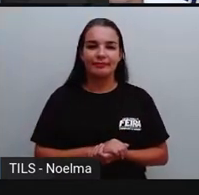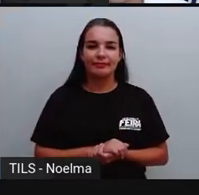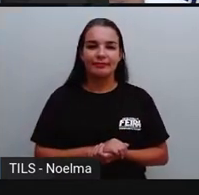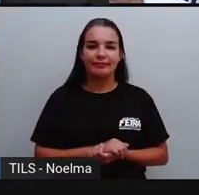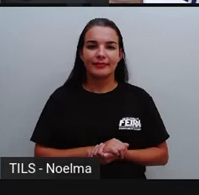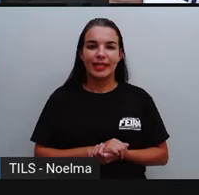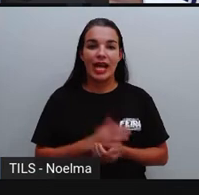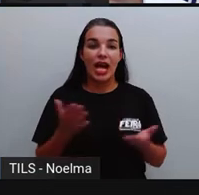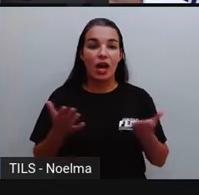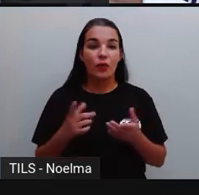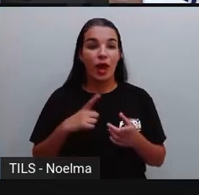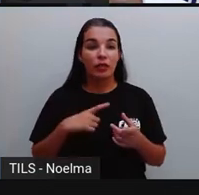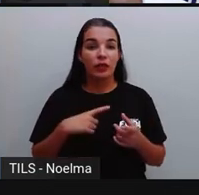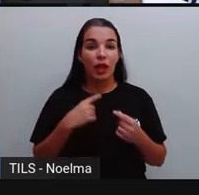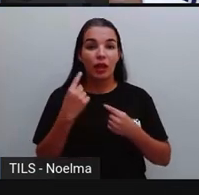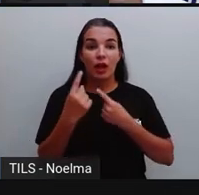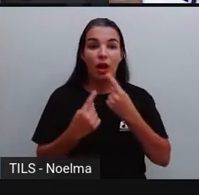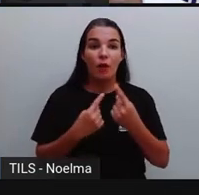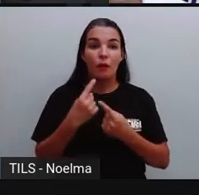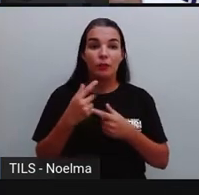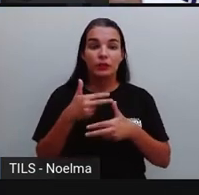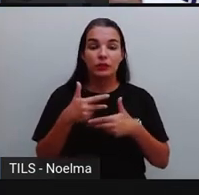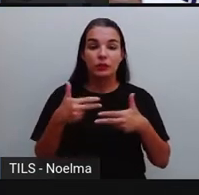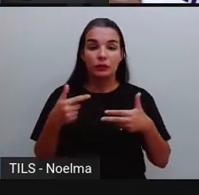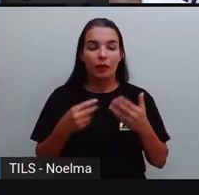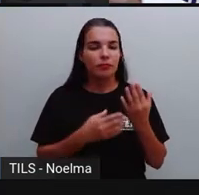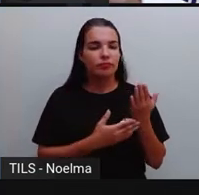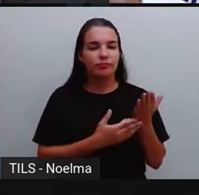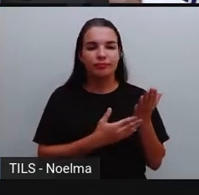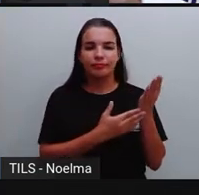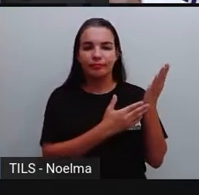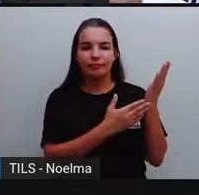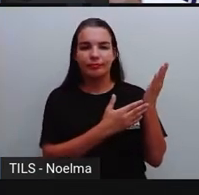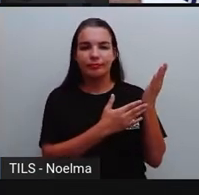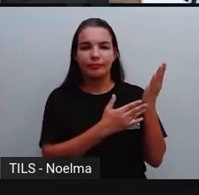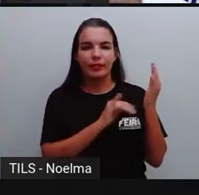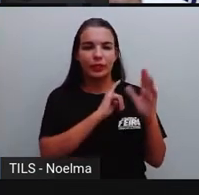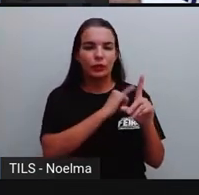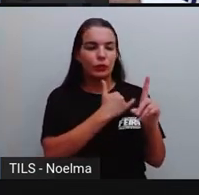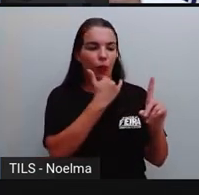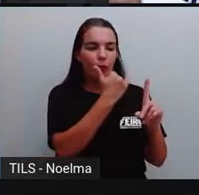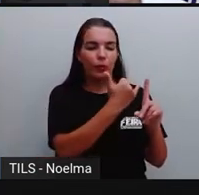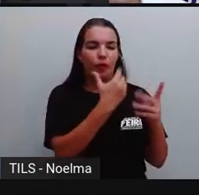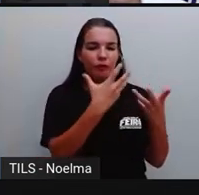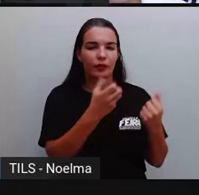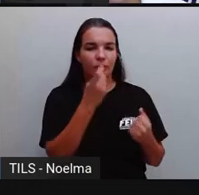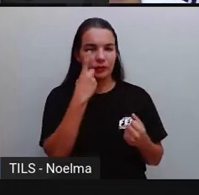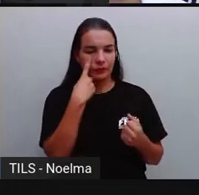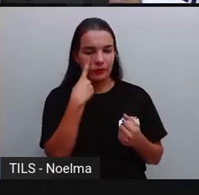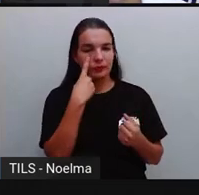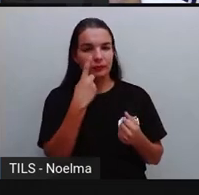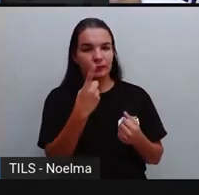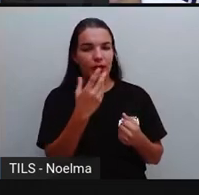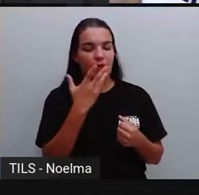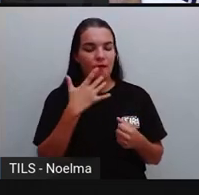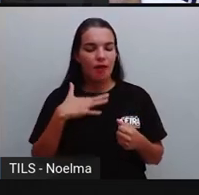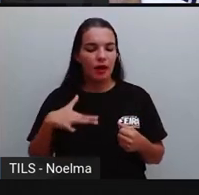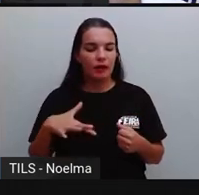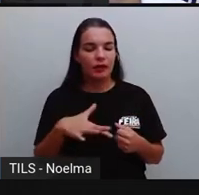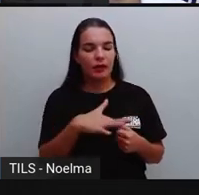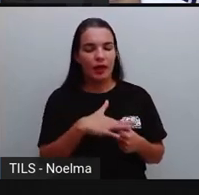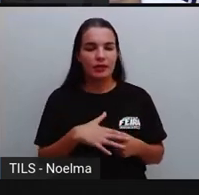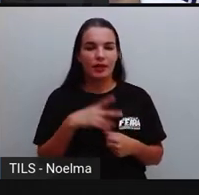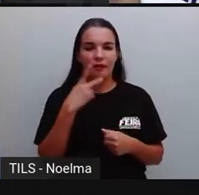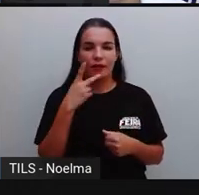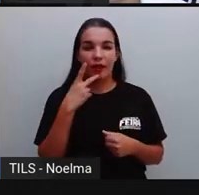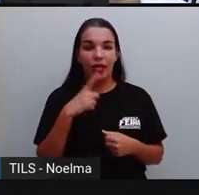E a Pró trouxe aqui um depoimento pra vocês, ó, sobre o bullying, tá? Vamos ouvir uma criança, algumas crianças